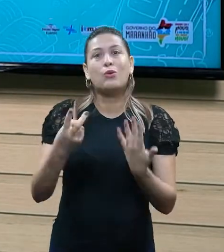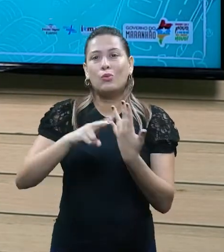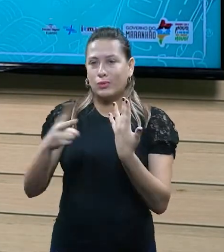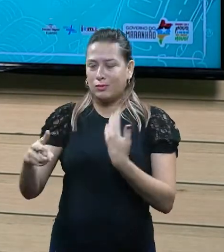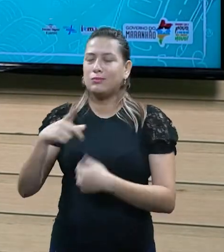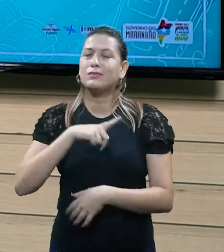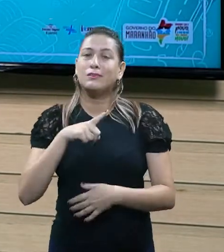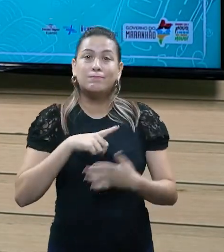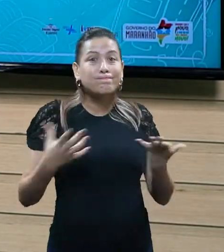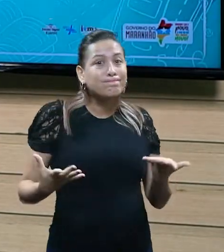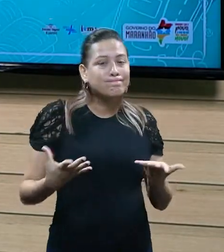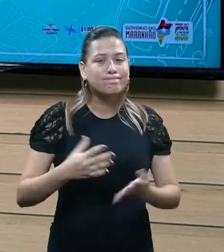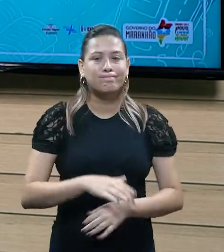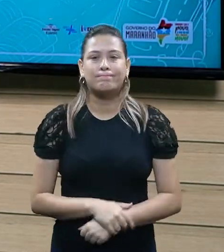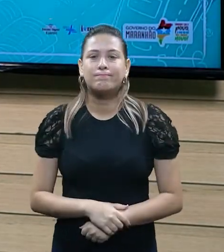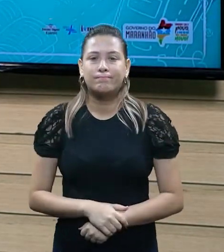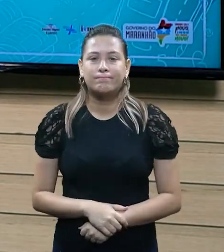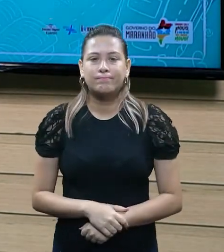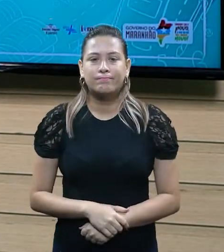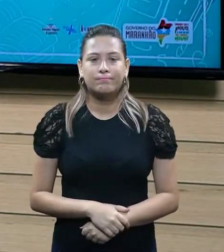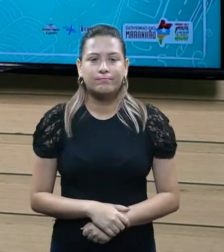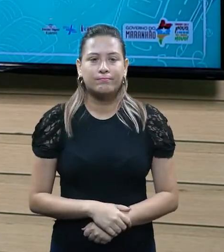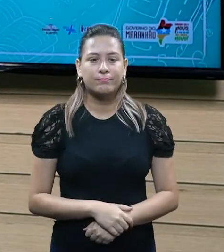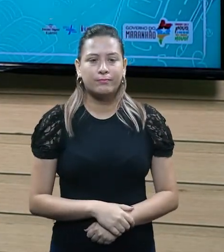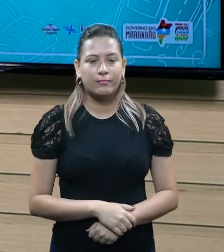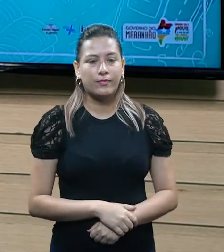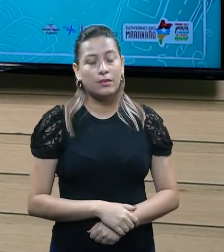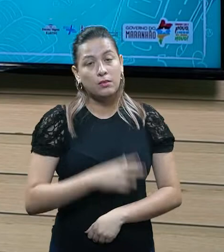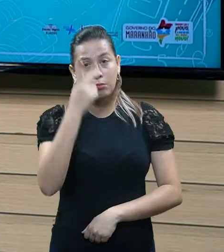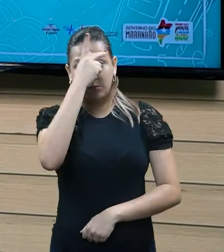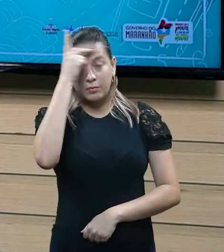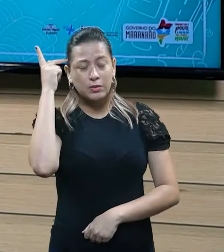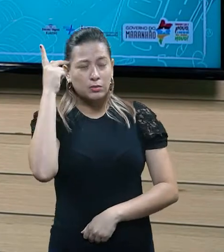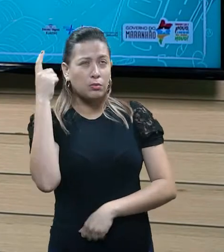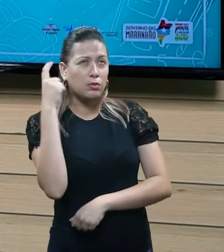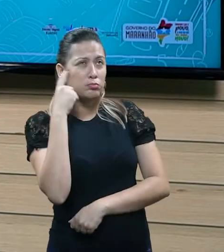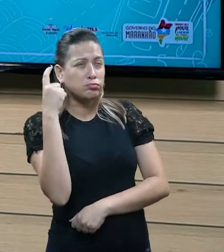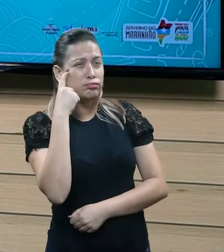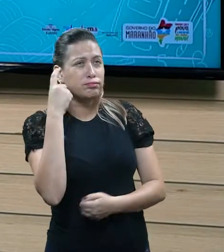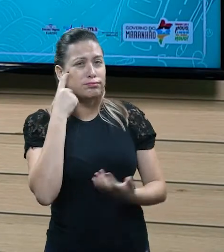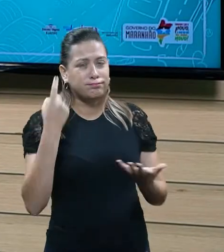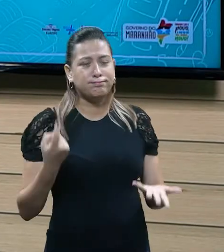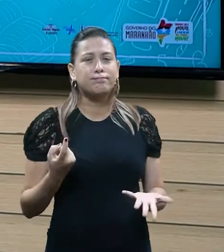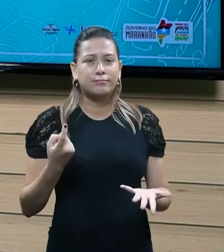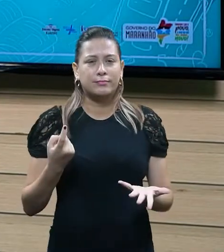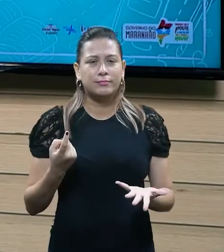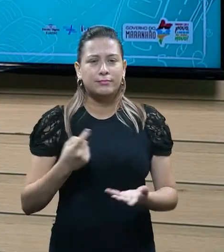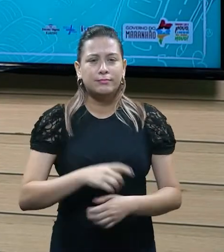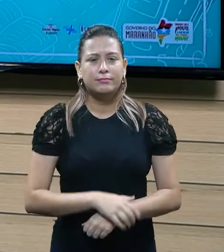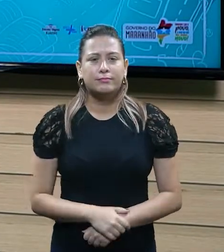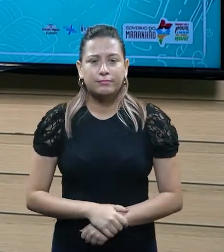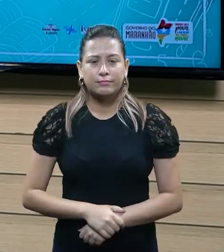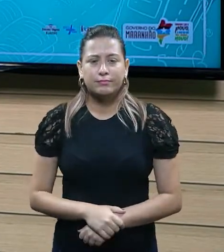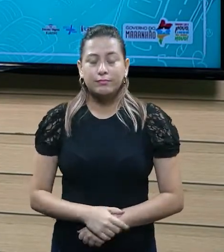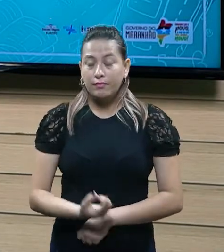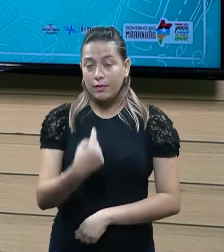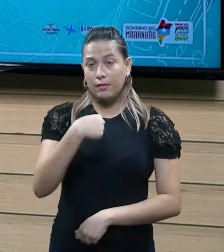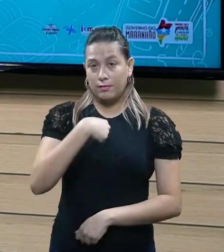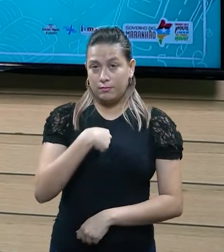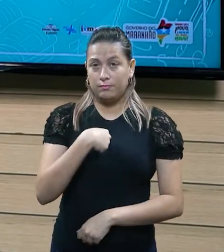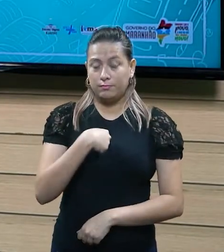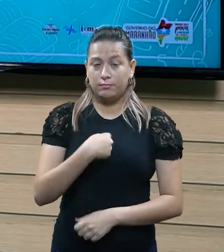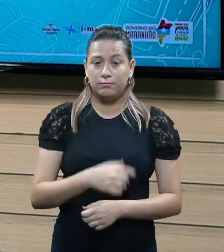daquele tributo? Ou seja, existem pessoas que iriam pensar da seguinte forma. Eu